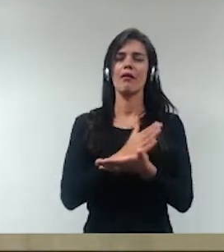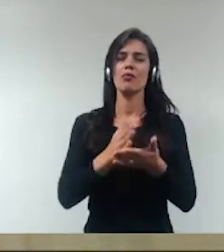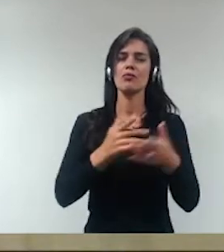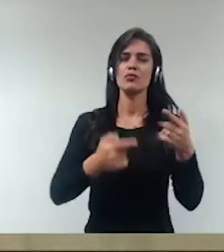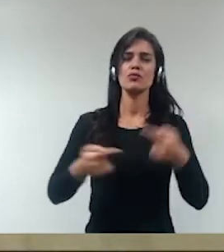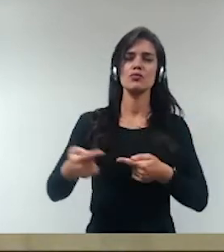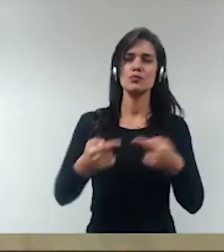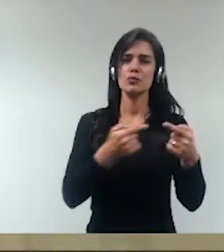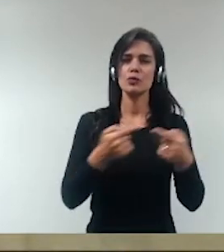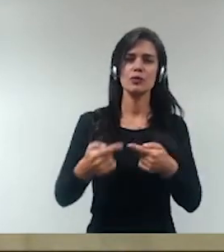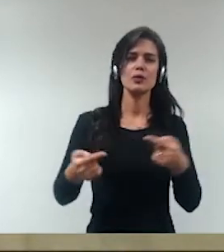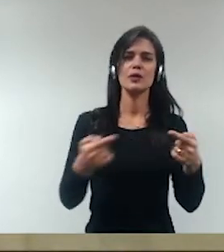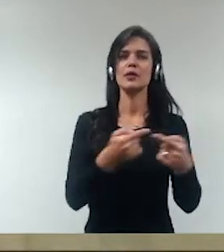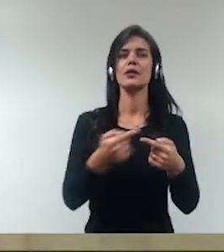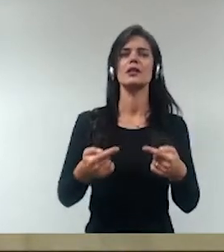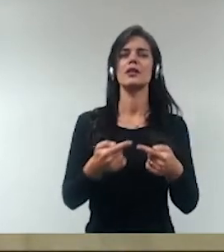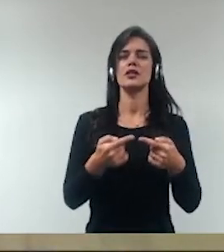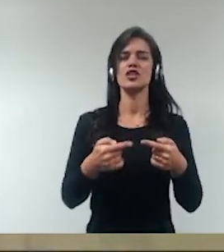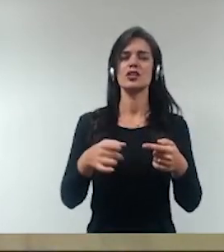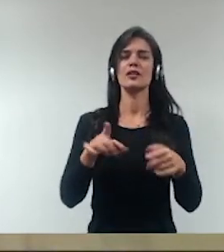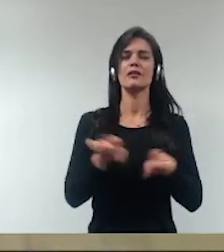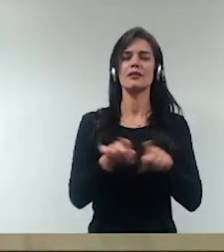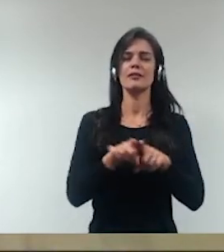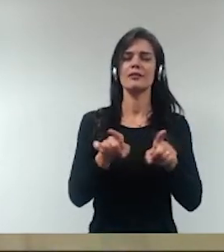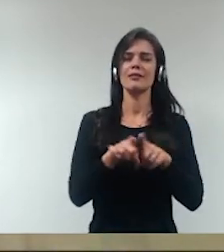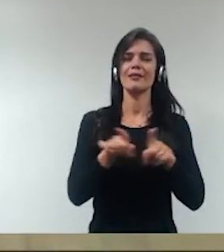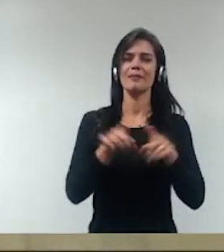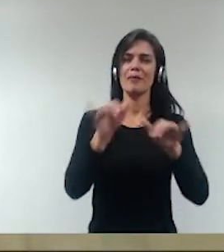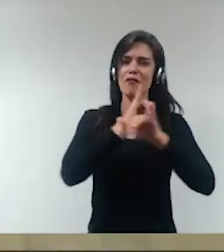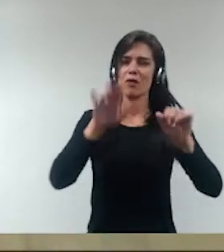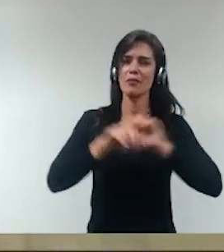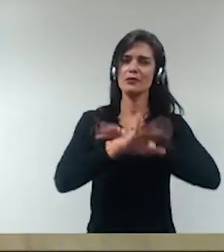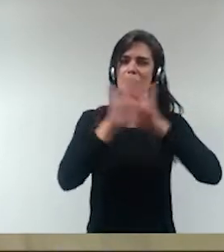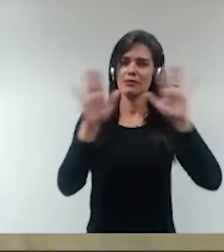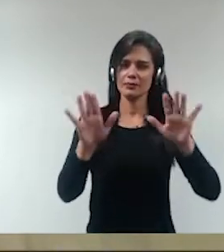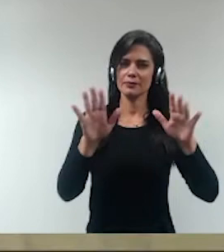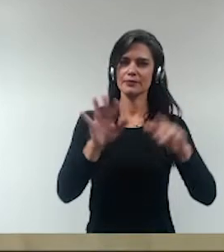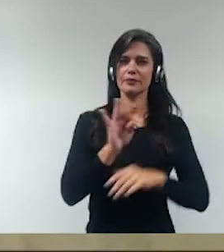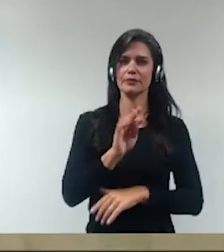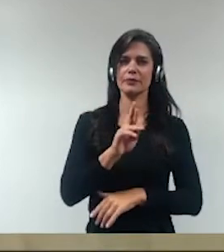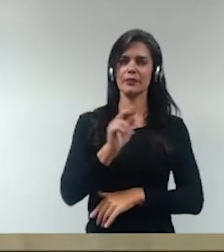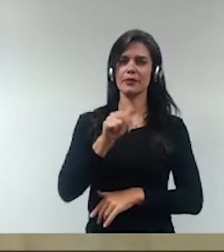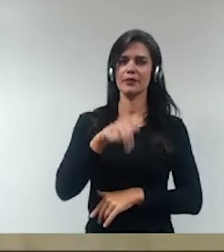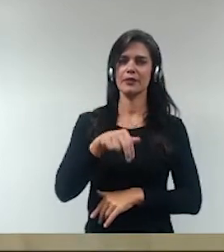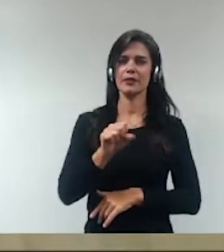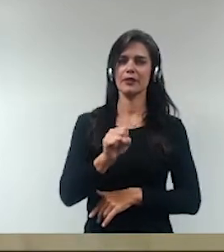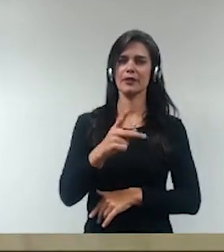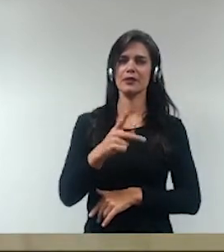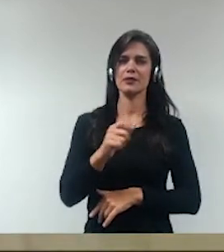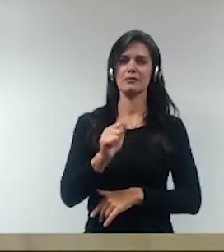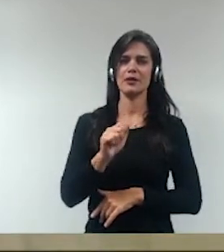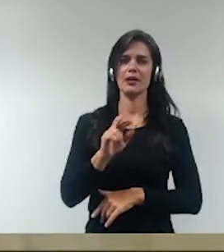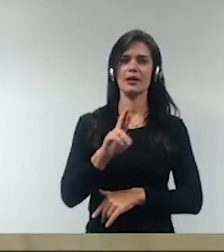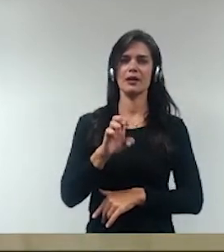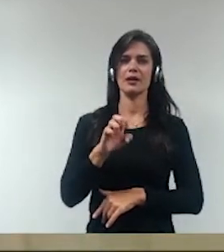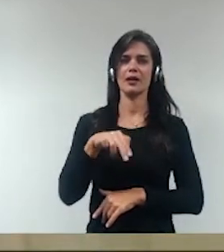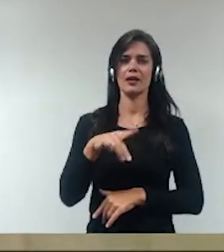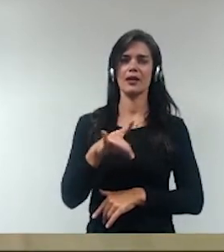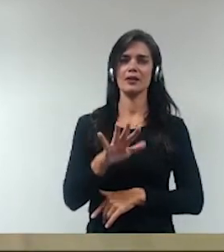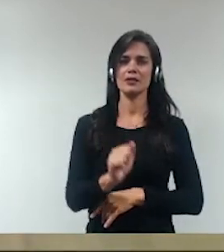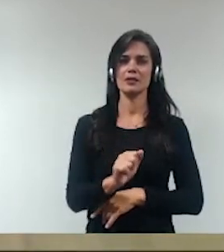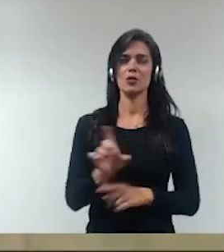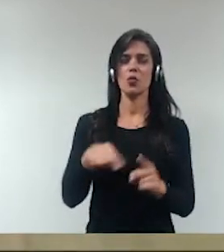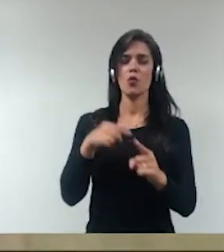dentro de um cenário de transparência de informações, né? Então, esse objetivo da